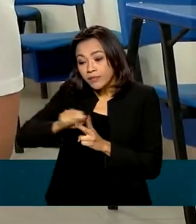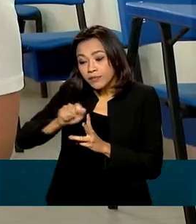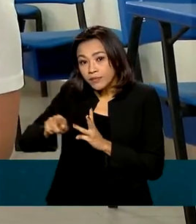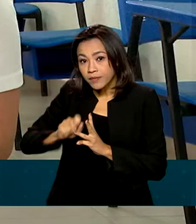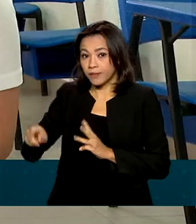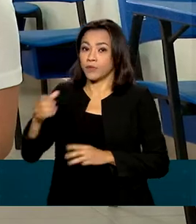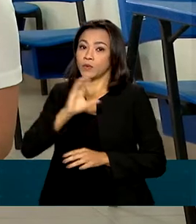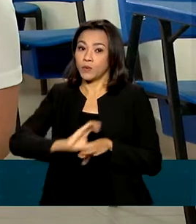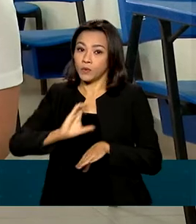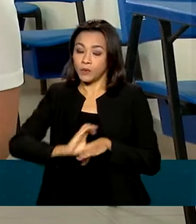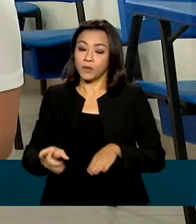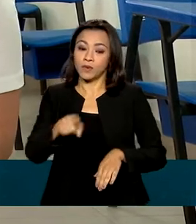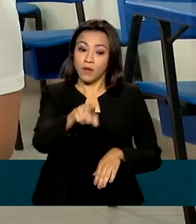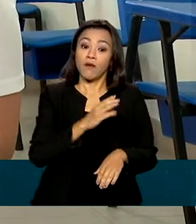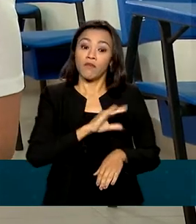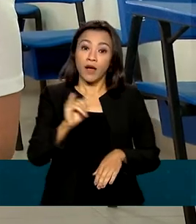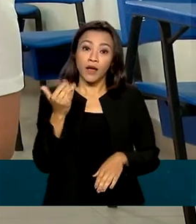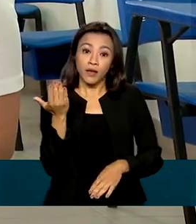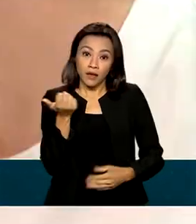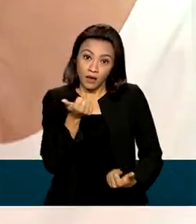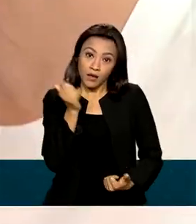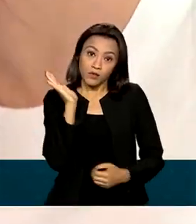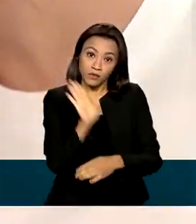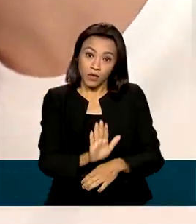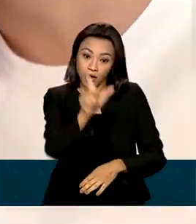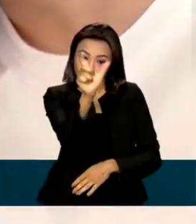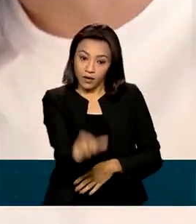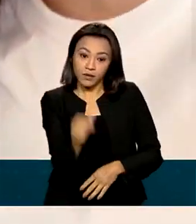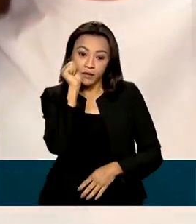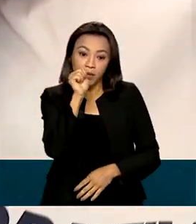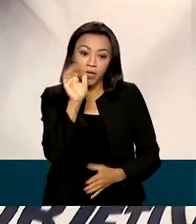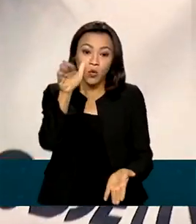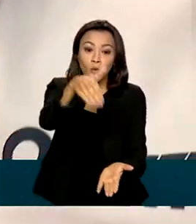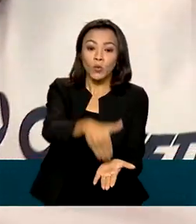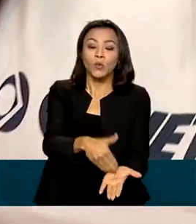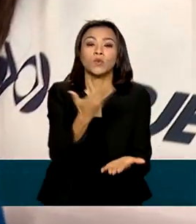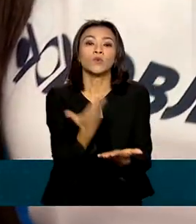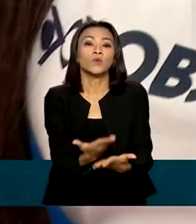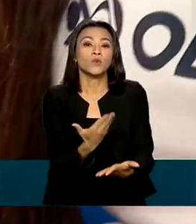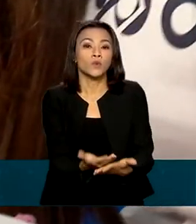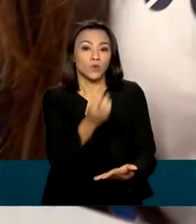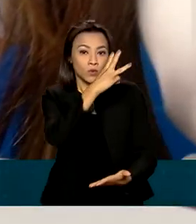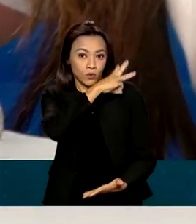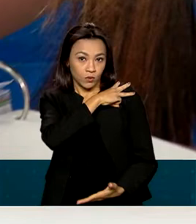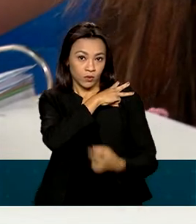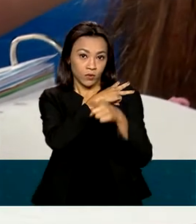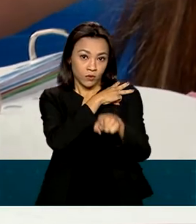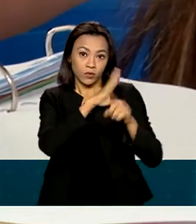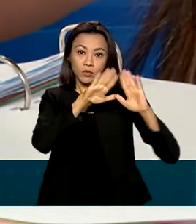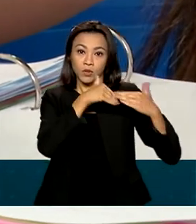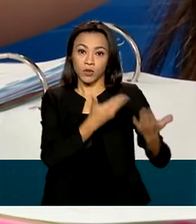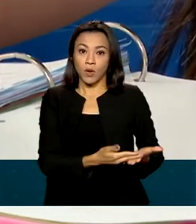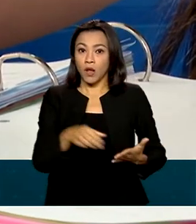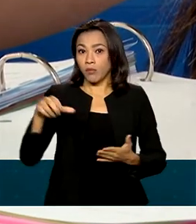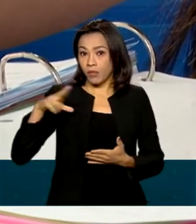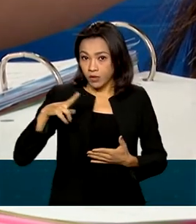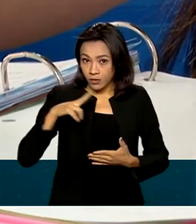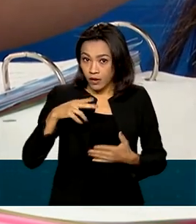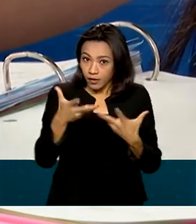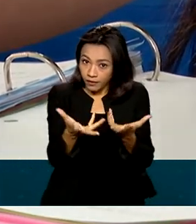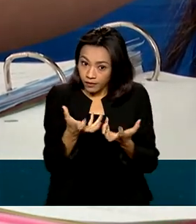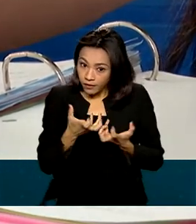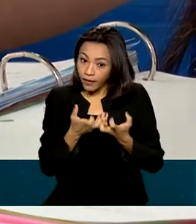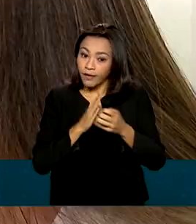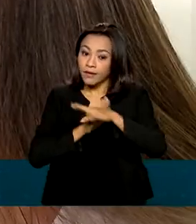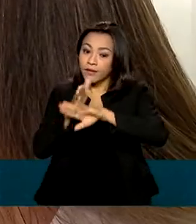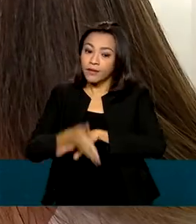beneficiar estudantes como a Maria Eduarda, que está no último ano do ensino médio em uma escola particular e quer cursar